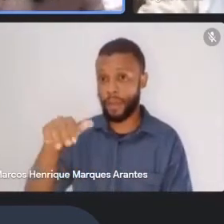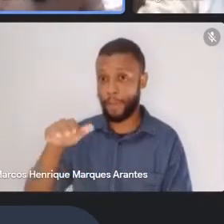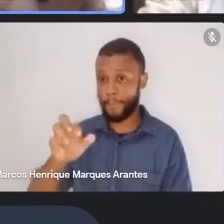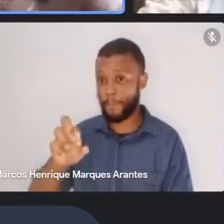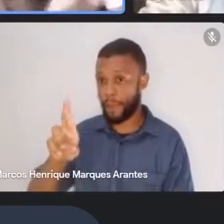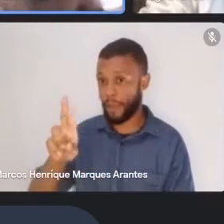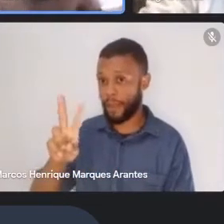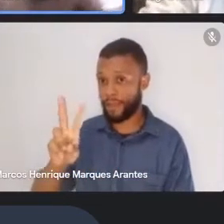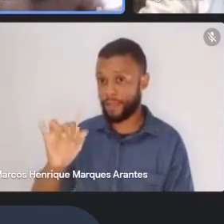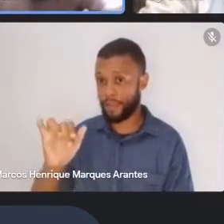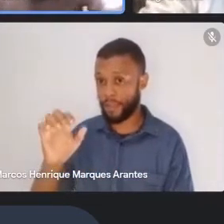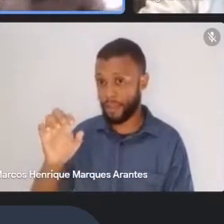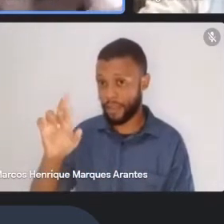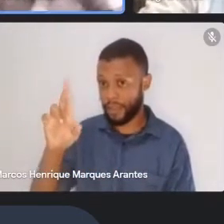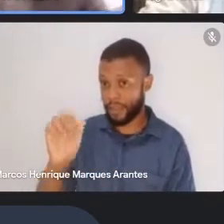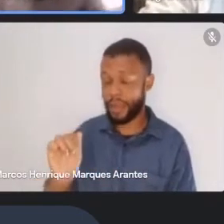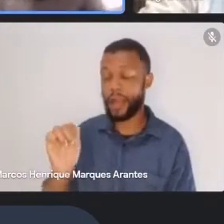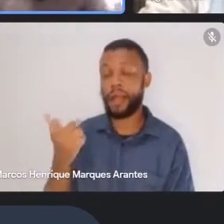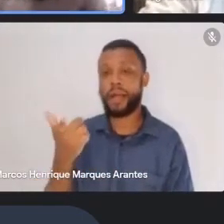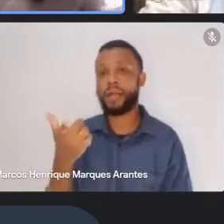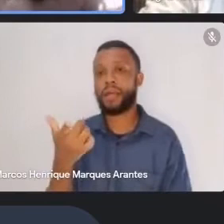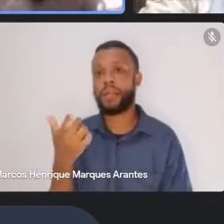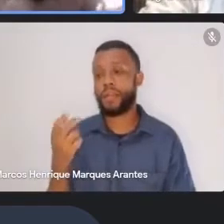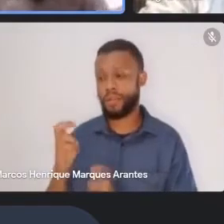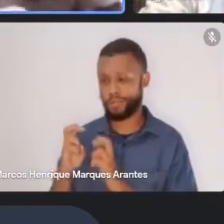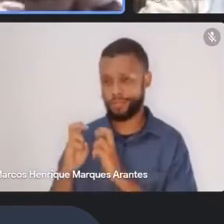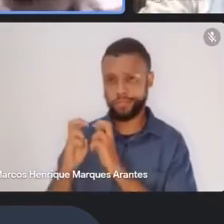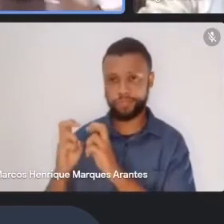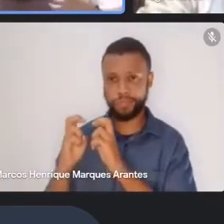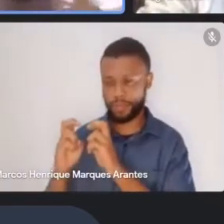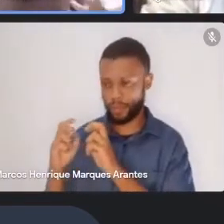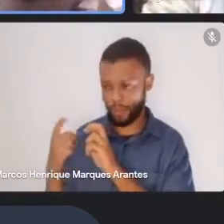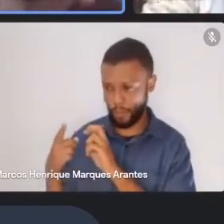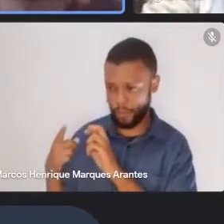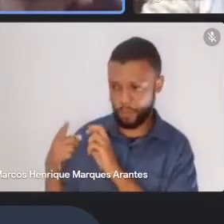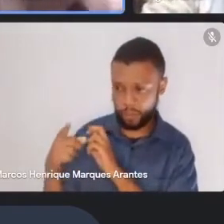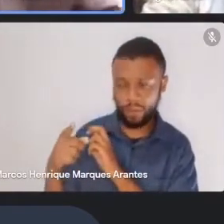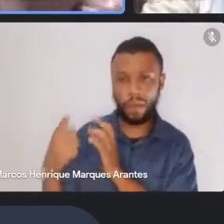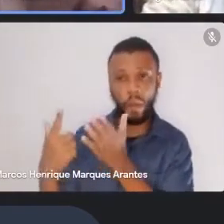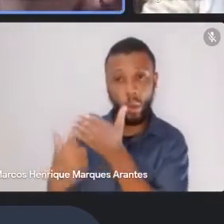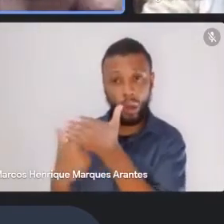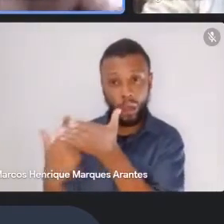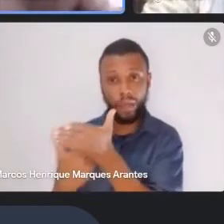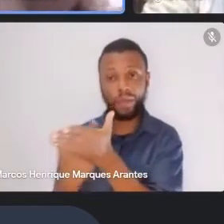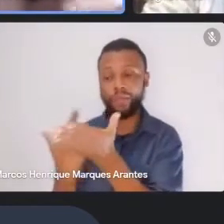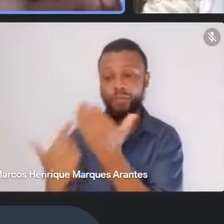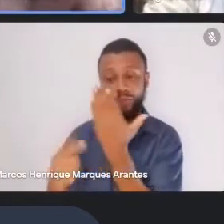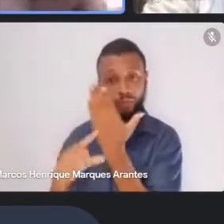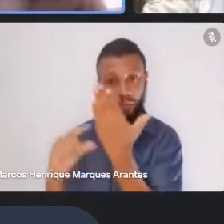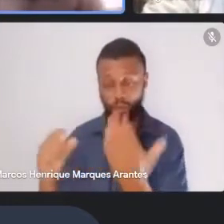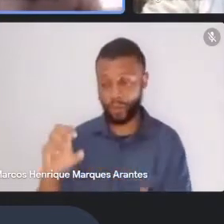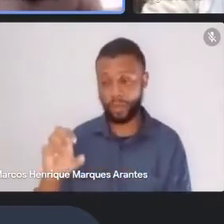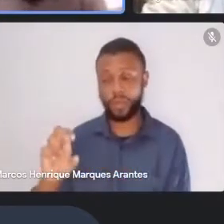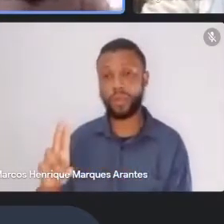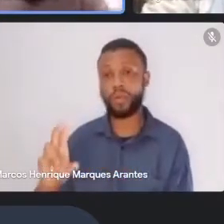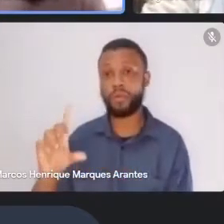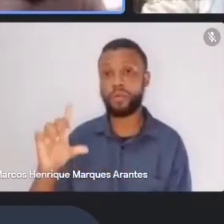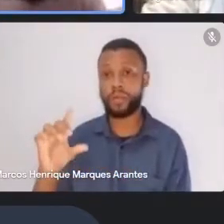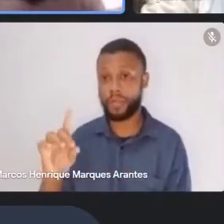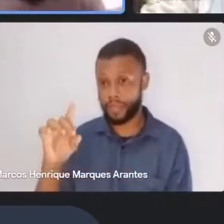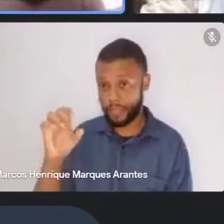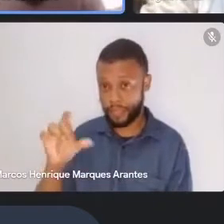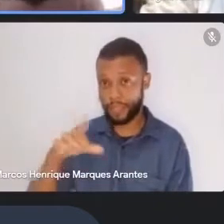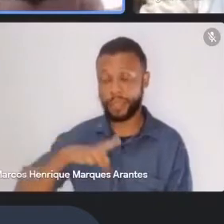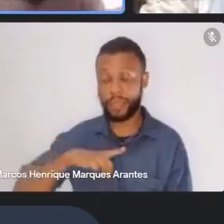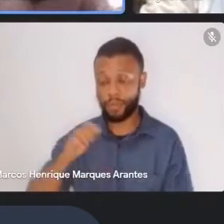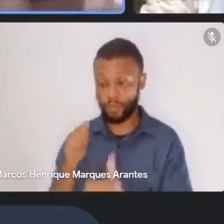O quanto o Torto Arado tem de Euclides? Tem dos sertões de Euclides, né? Só que por uma perspectiva de duas protagonistas mulheres. Olha